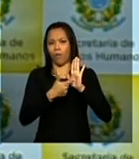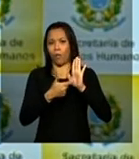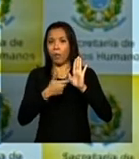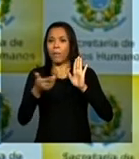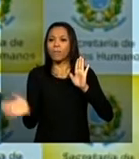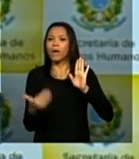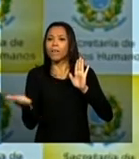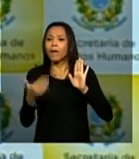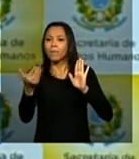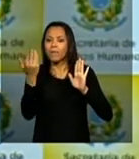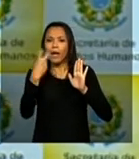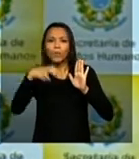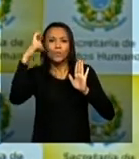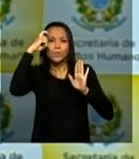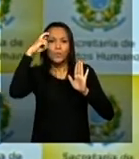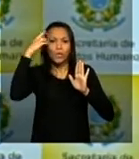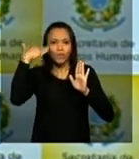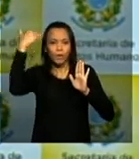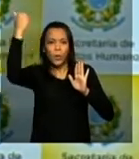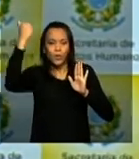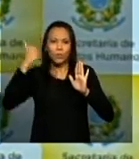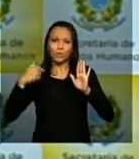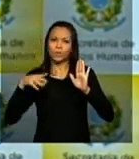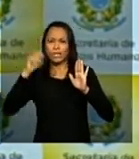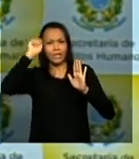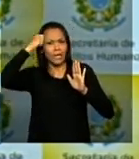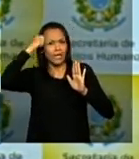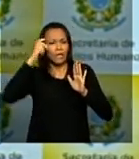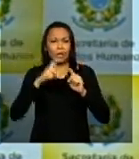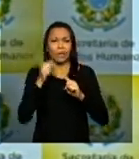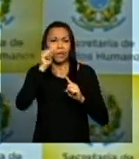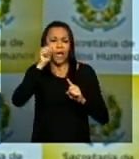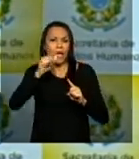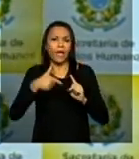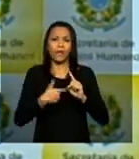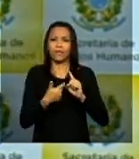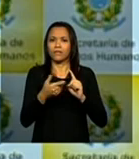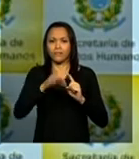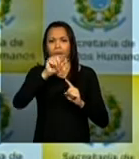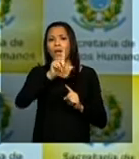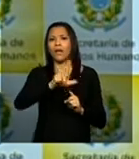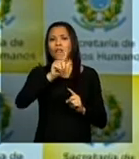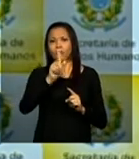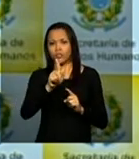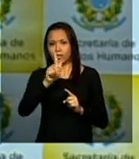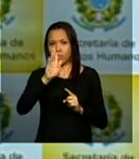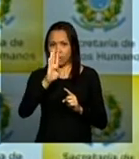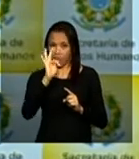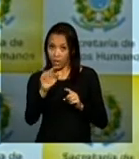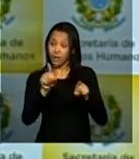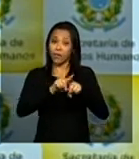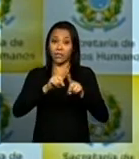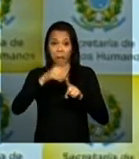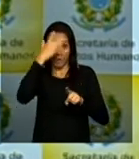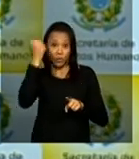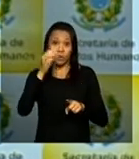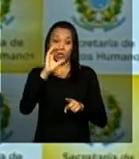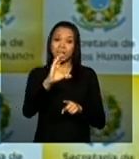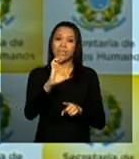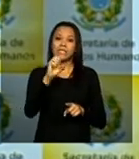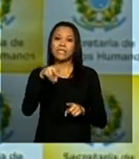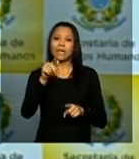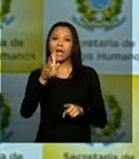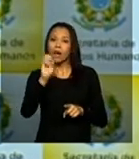artística artistas negros indígenas mulheres lgbt ciganos artistas da